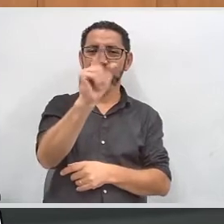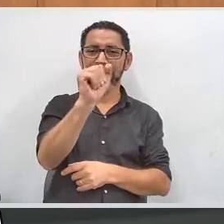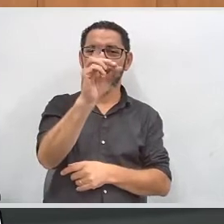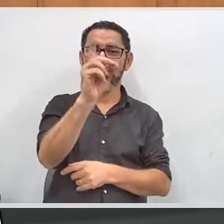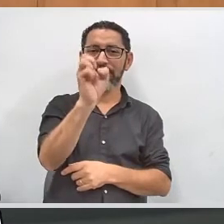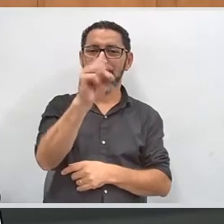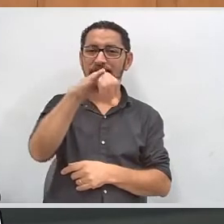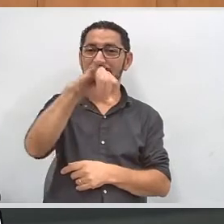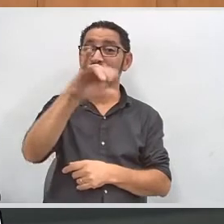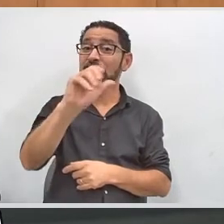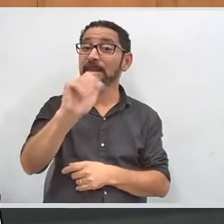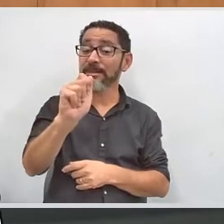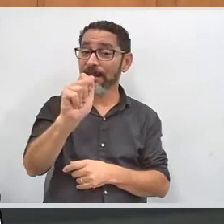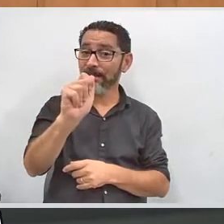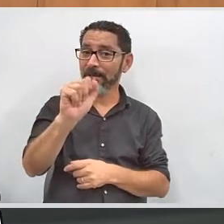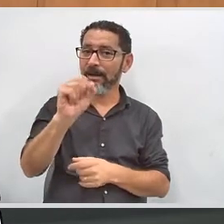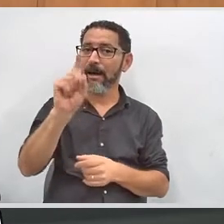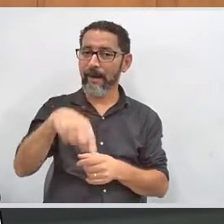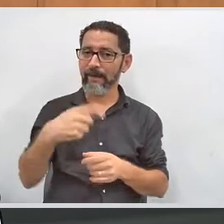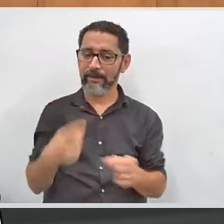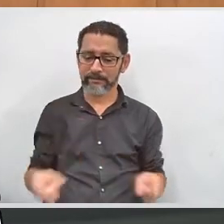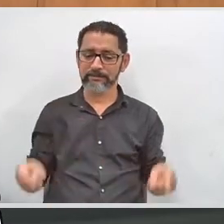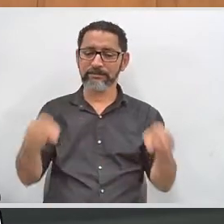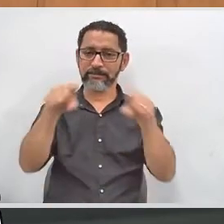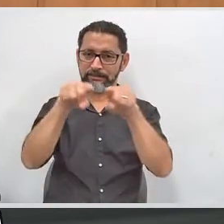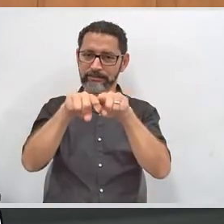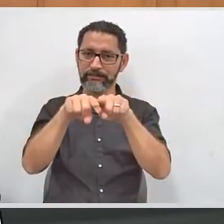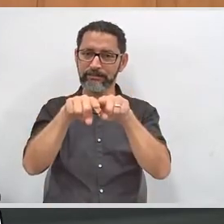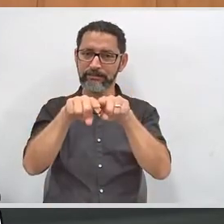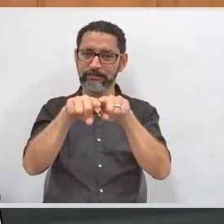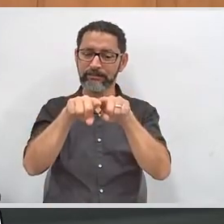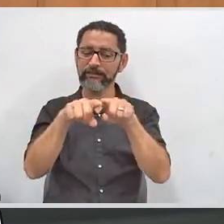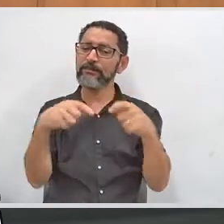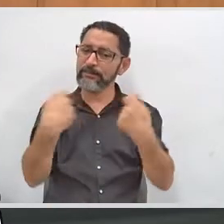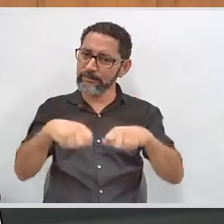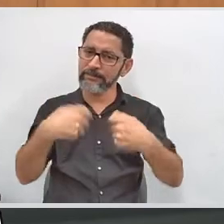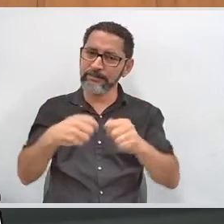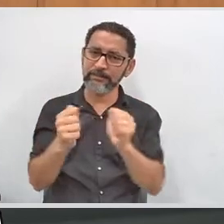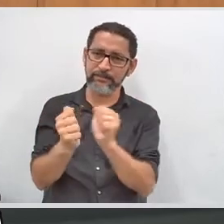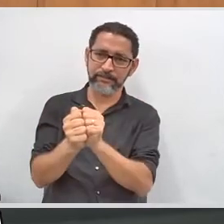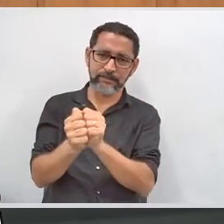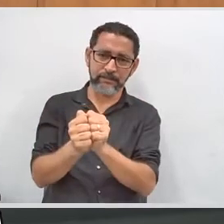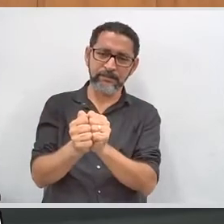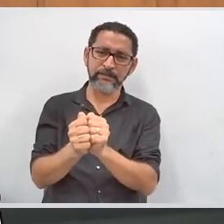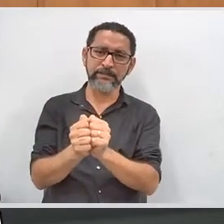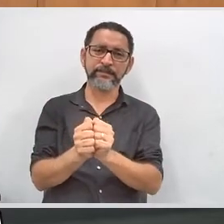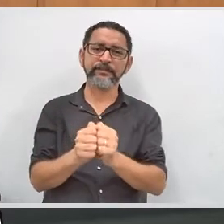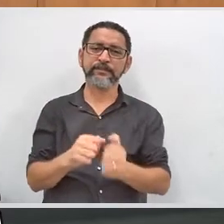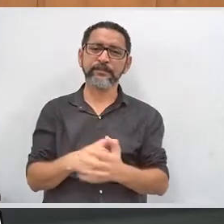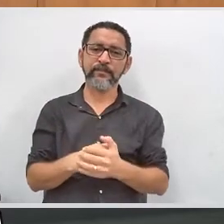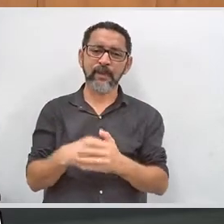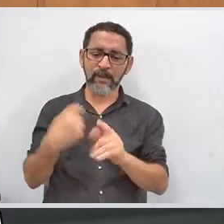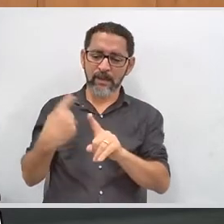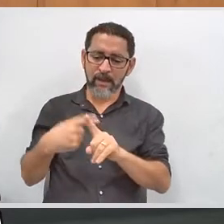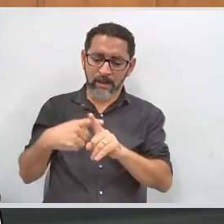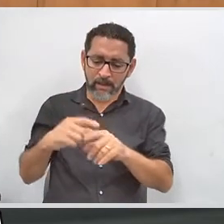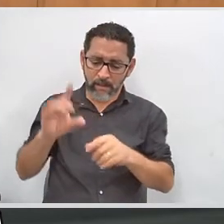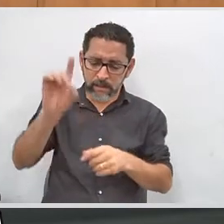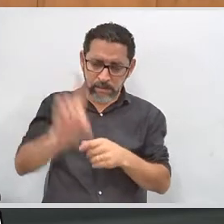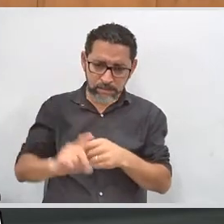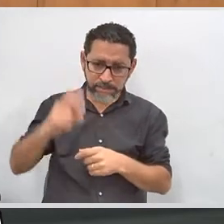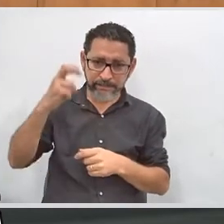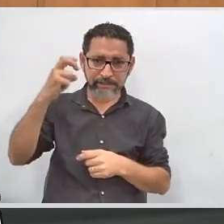de parcerias também, que nós temos que estar juntos. E, à medida que a gente vai trabalhando com a pessoa com deficiência intelectual,